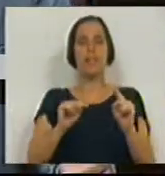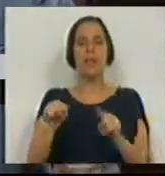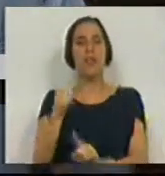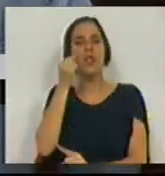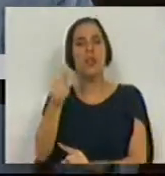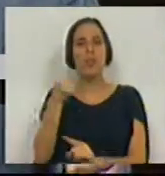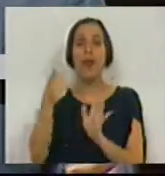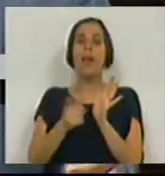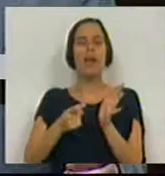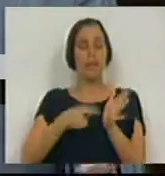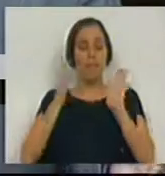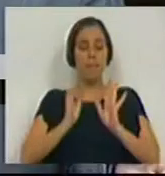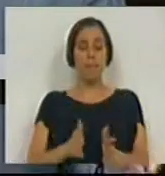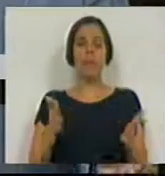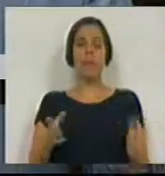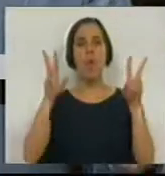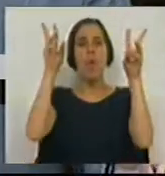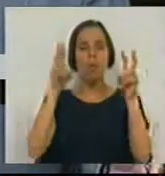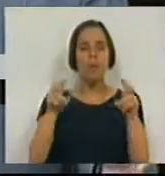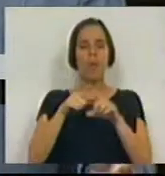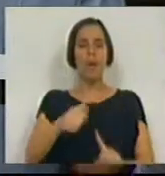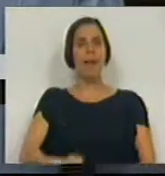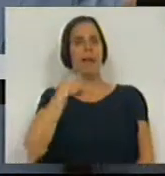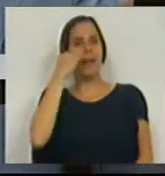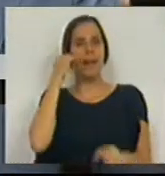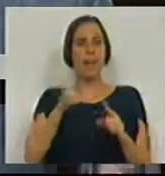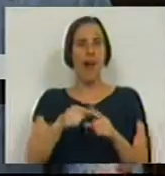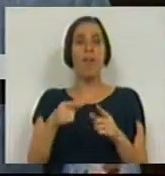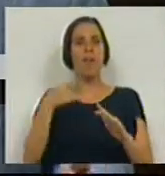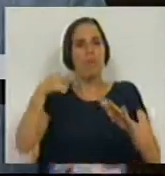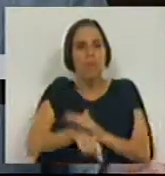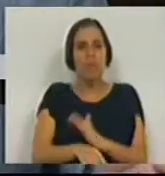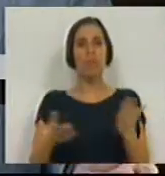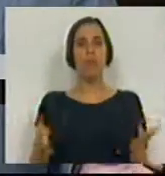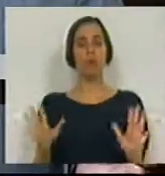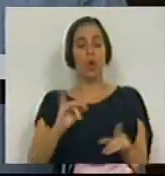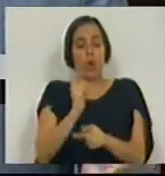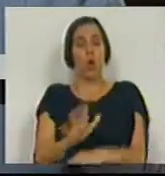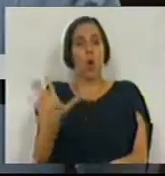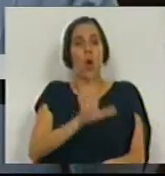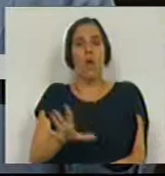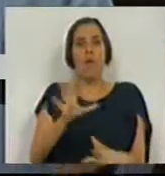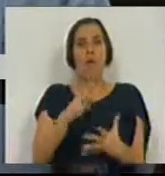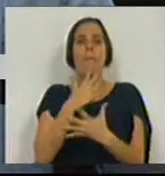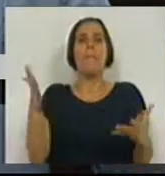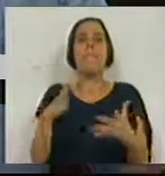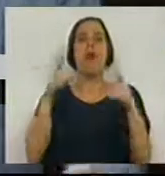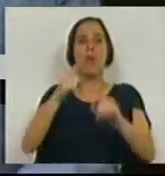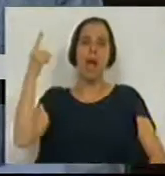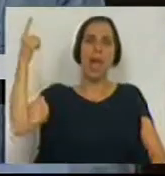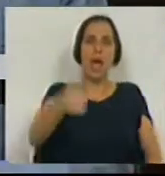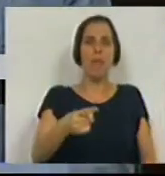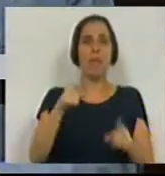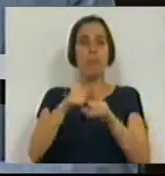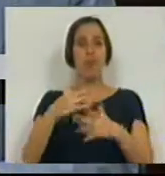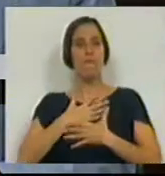especialidade necessário para uma matéria com esta gravidade e com esta profundidade. Ora, de outra forma, estará a maioria a impor